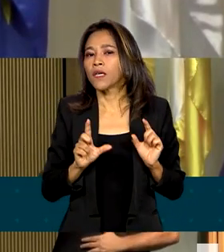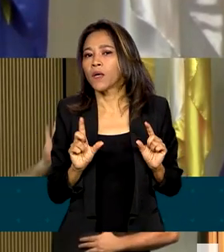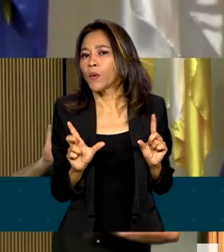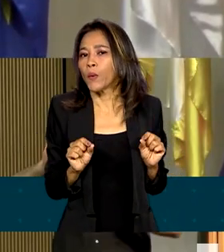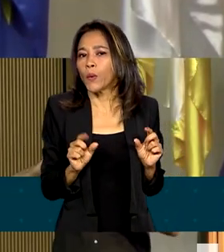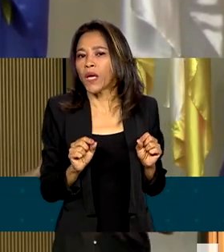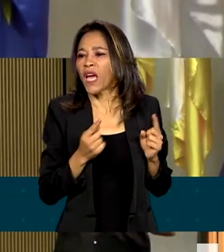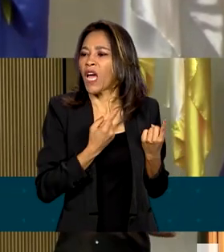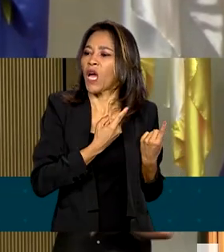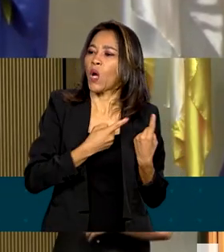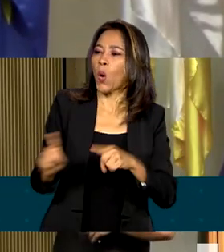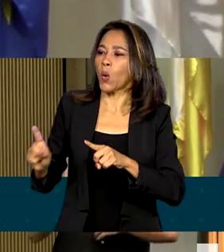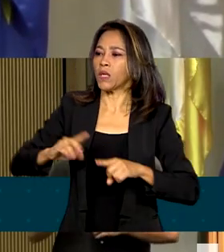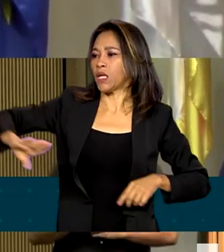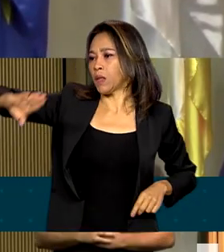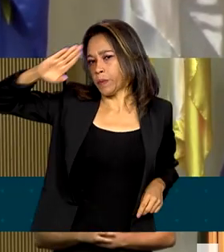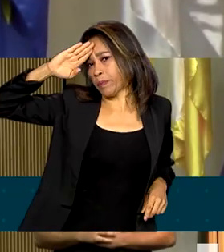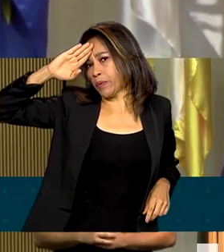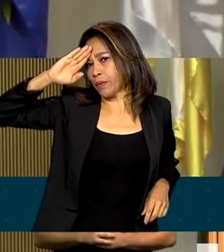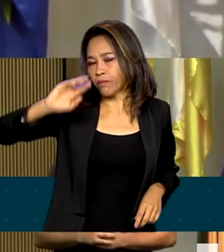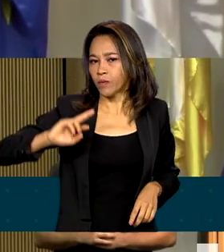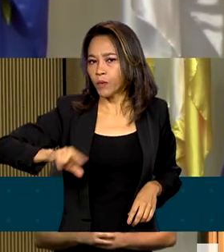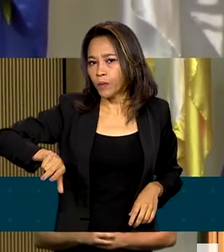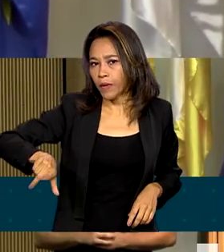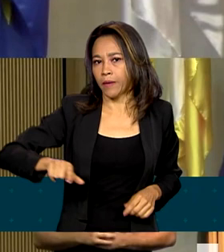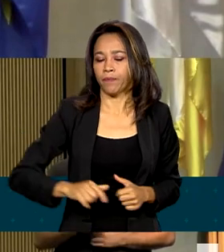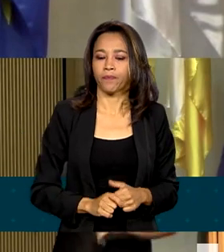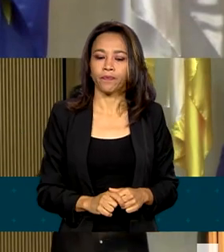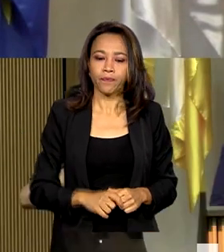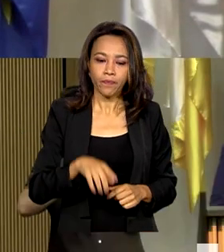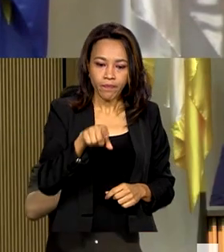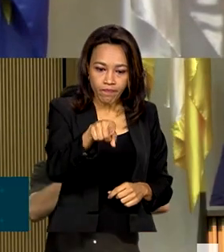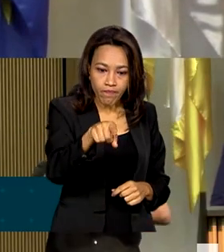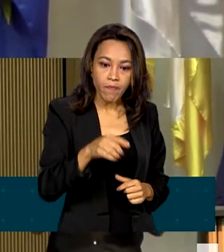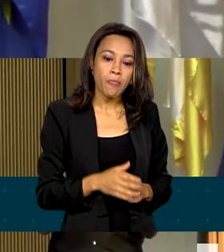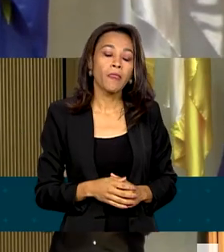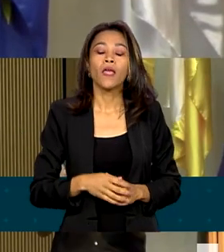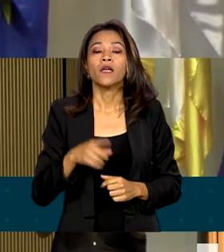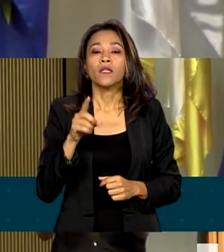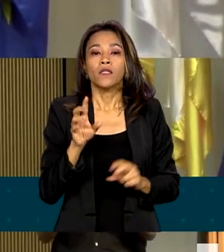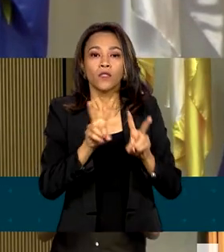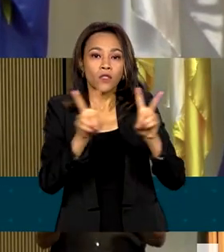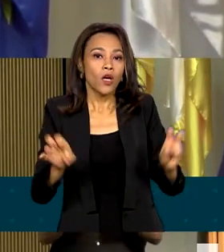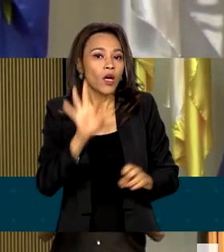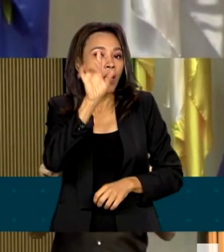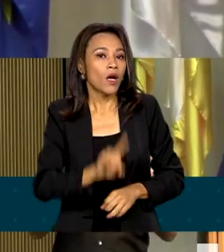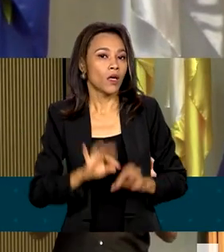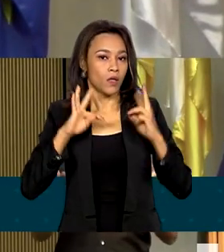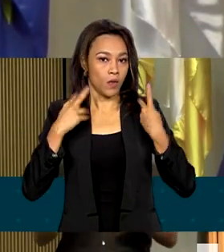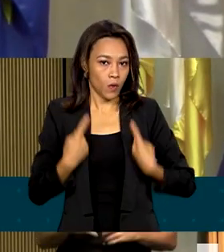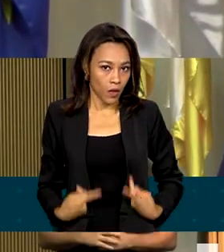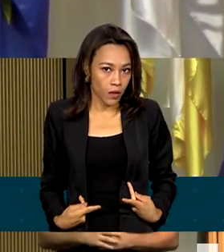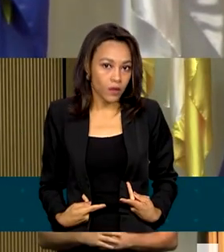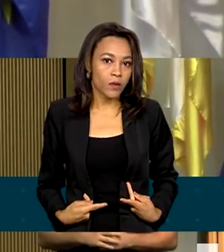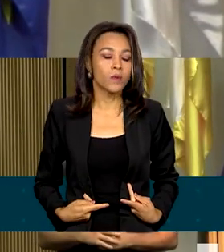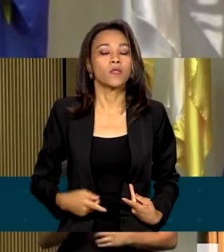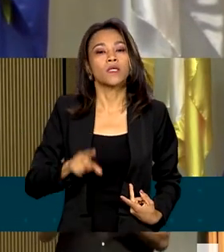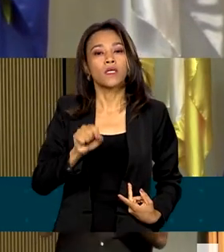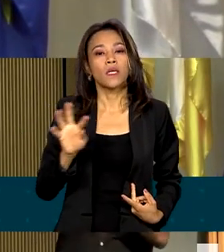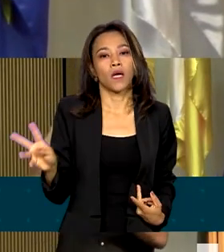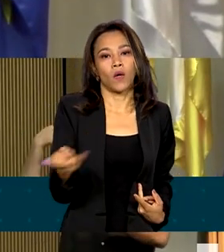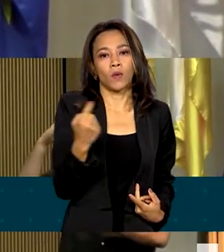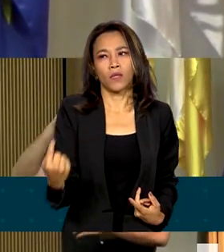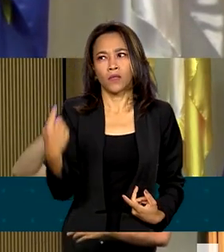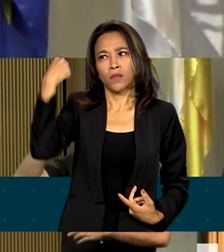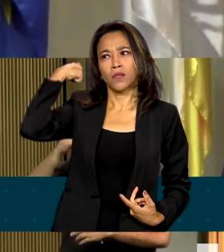contra as Forças Armadas. Rechaçar os crimes e as violações de direitos humanos ocorridos na ditadura